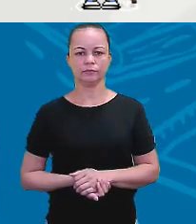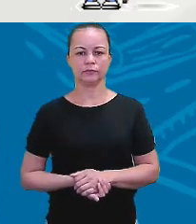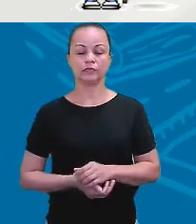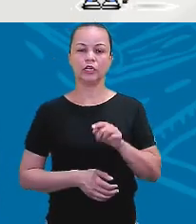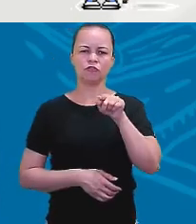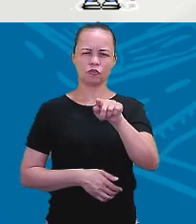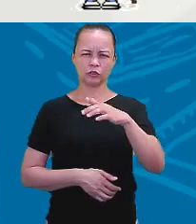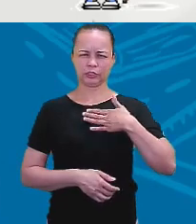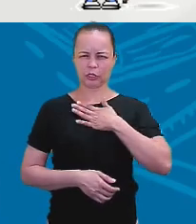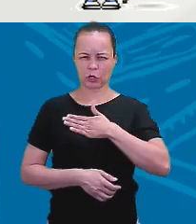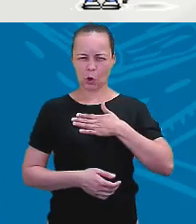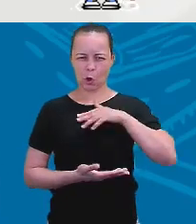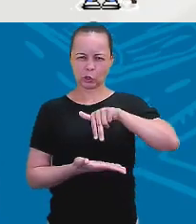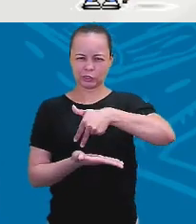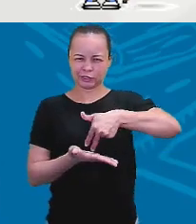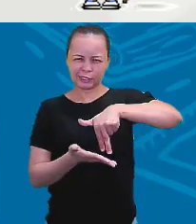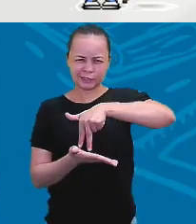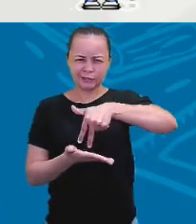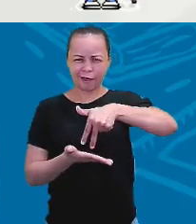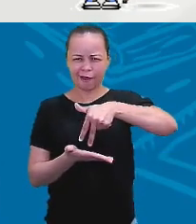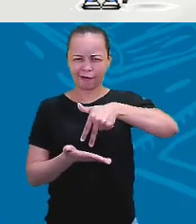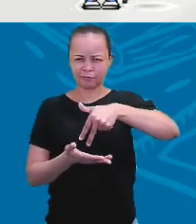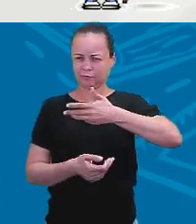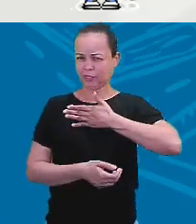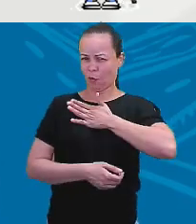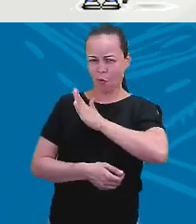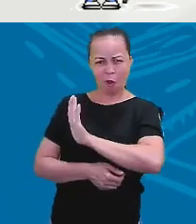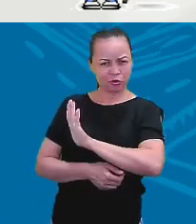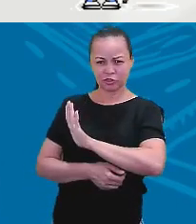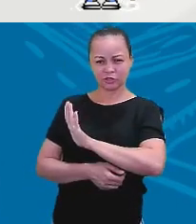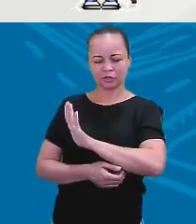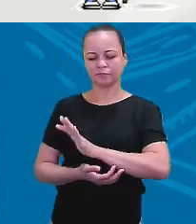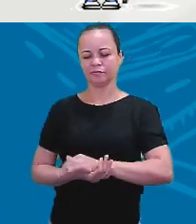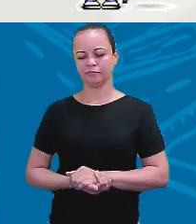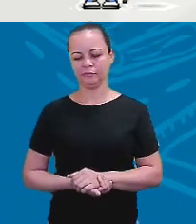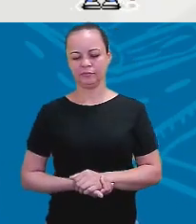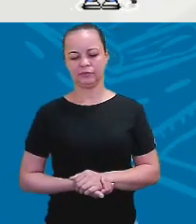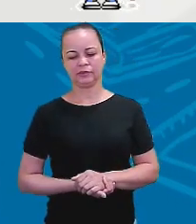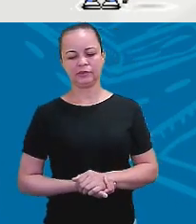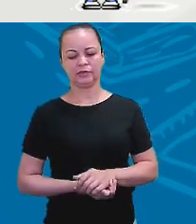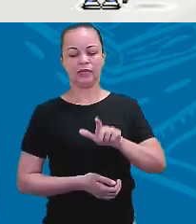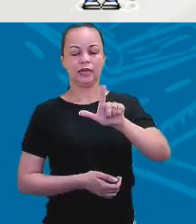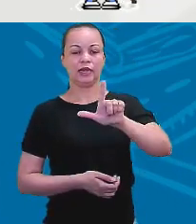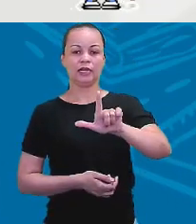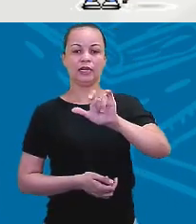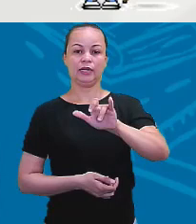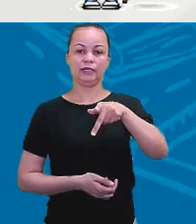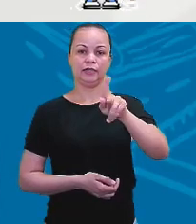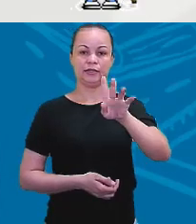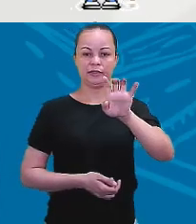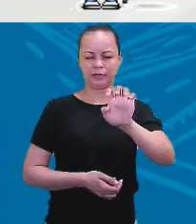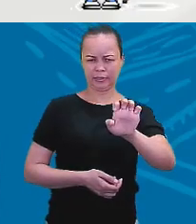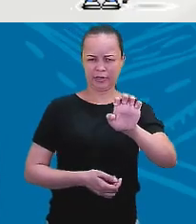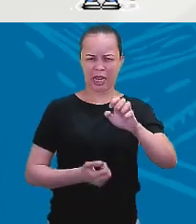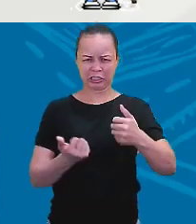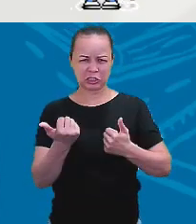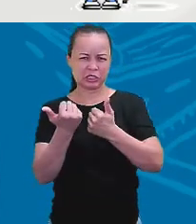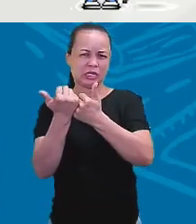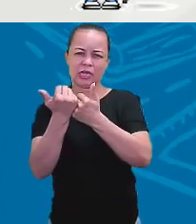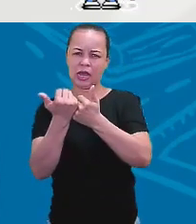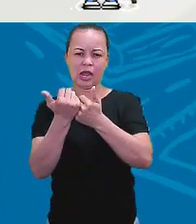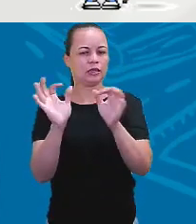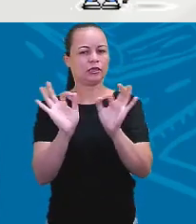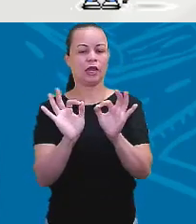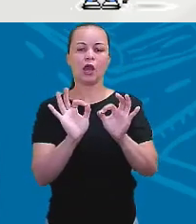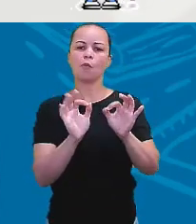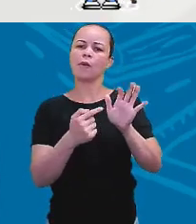gosta de dançar, não gosta. Olha aí, like. Like não é verbo auxiliar. Essa frase não tem auxiliar, mas tá no